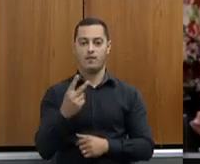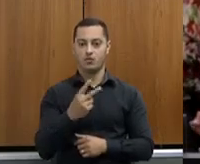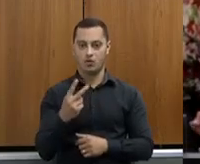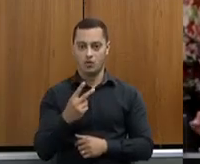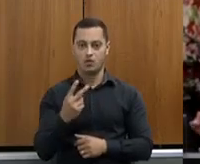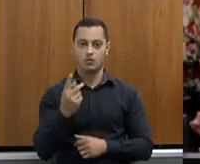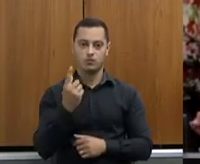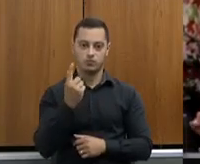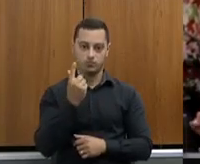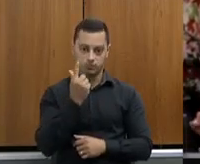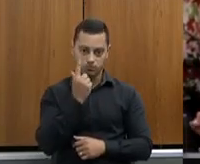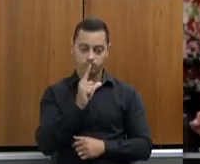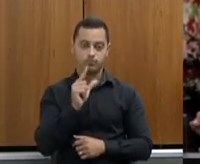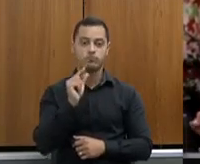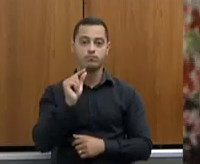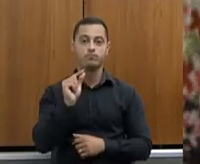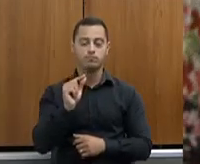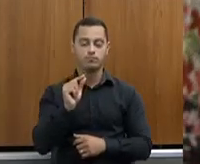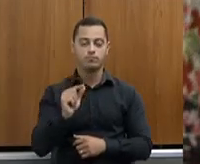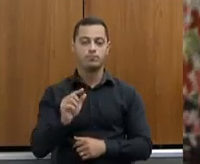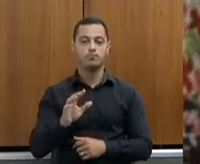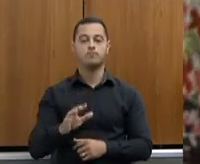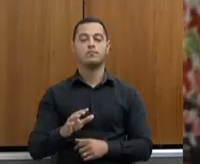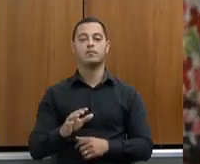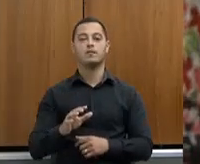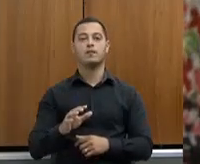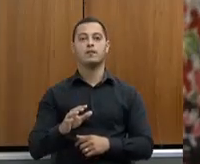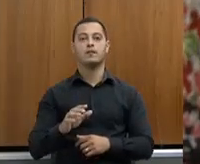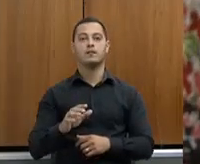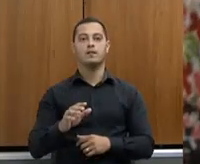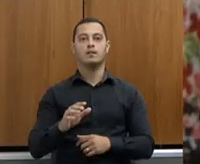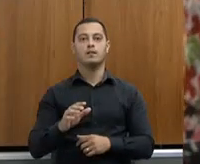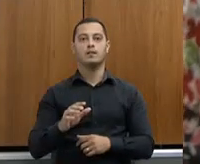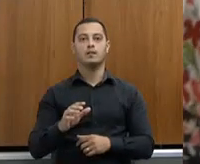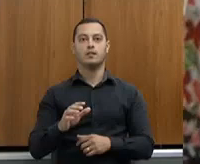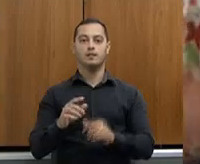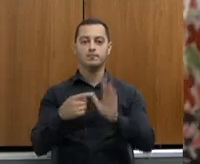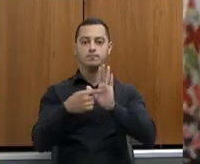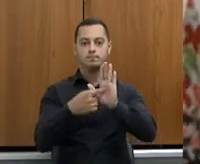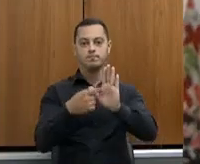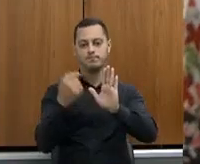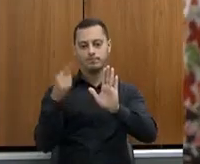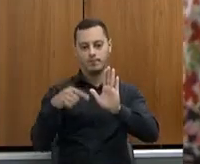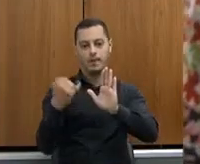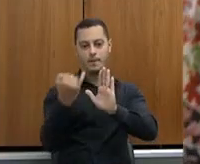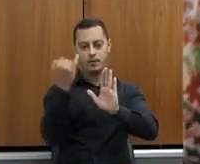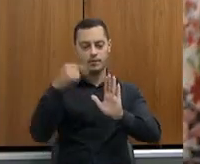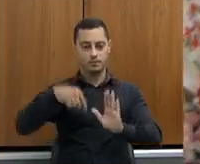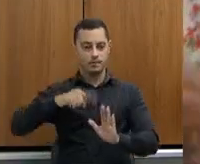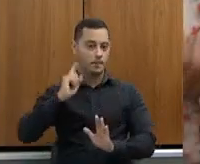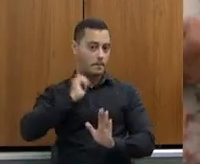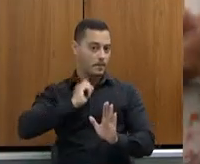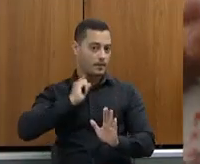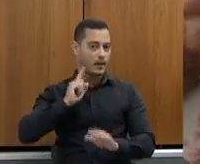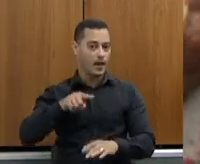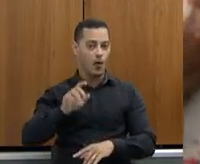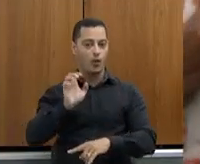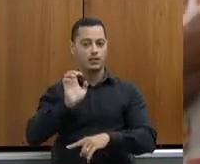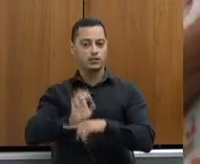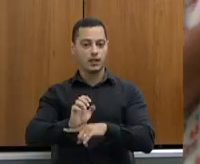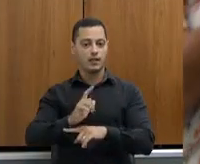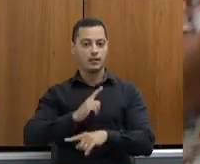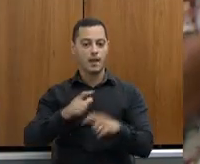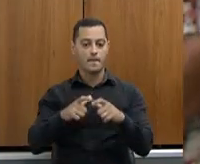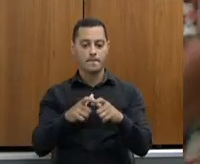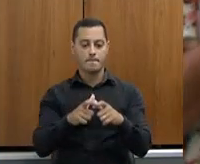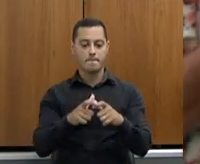municípios. Aqui eu dou uma pausa, porque isso é realmente uma coisa extraordinária. Minas Gerais é o estado que hoje tem o